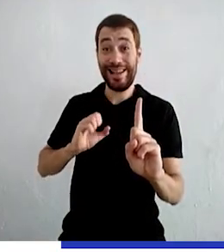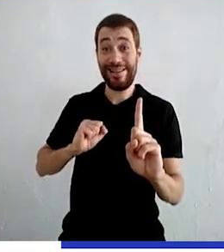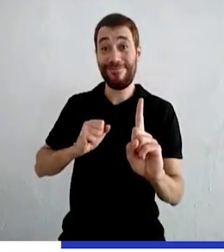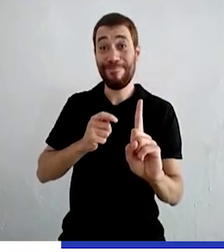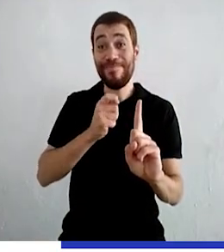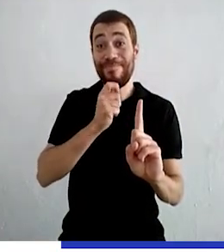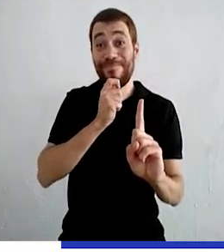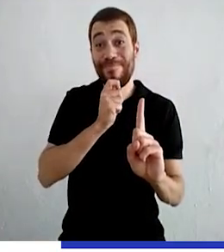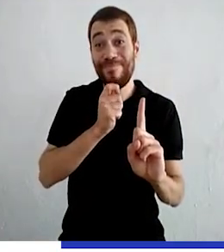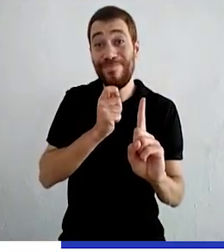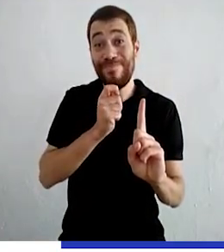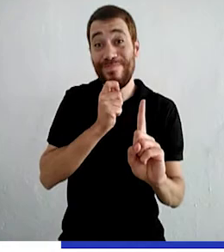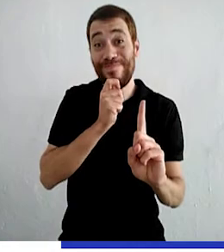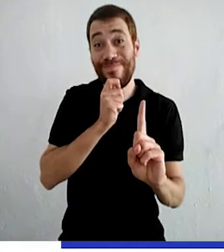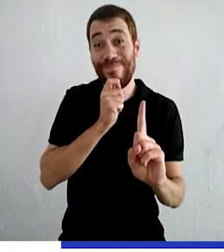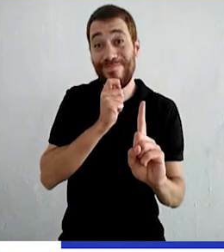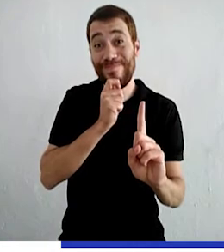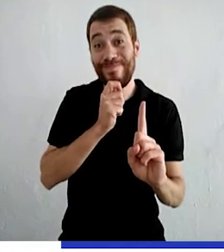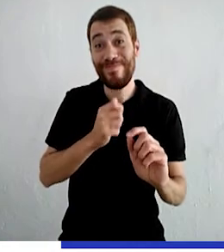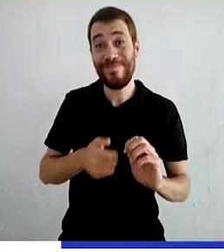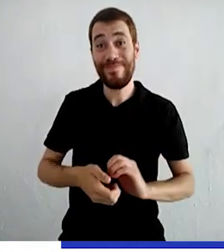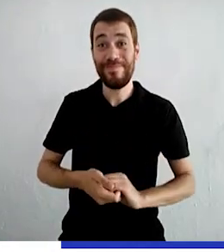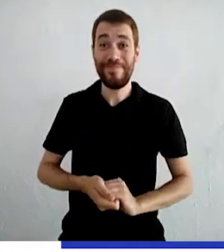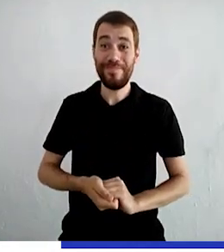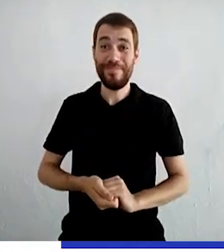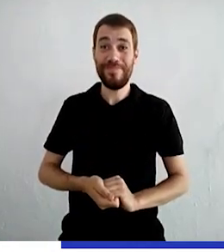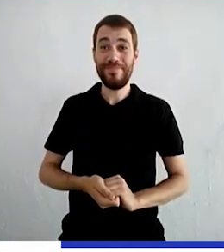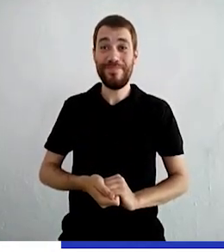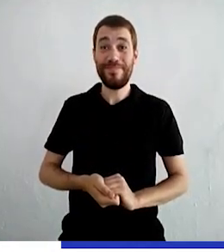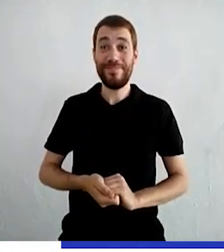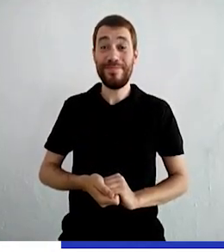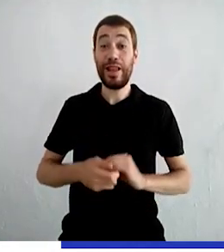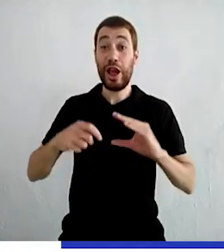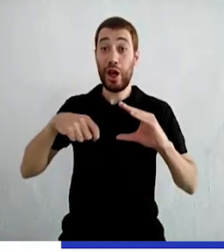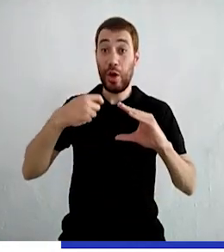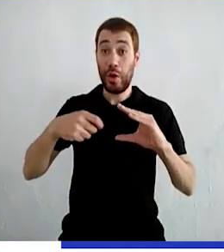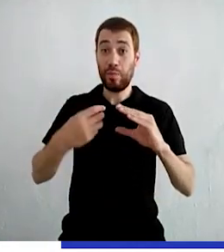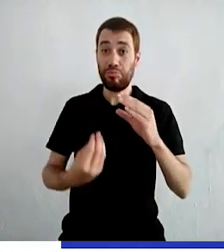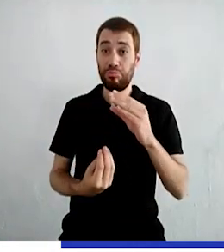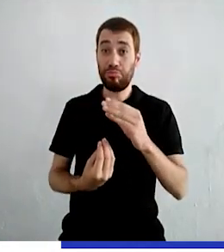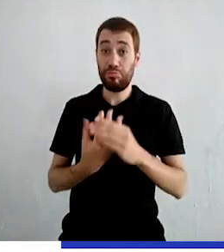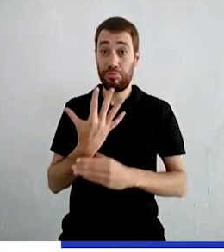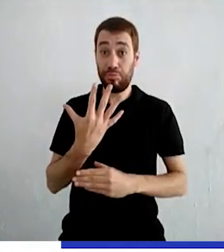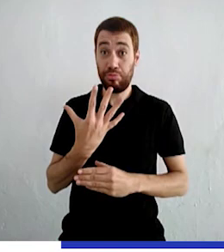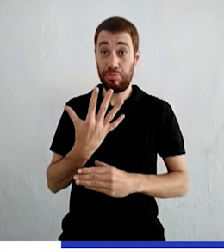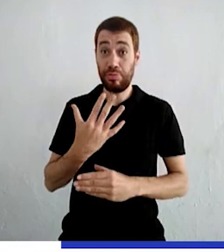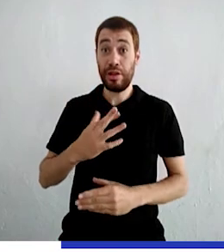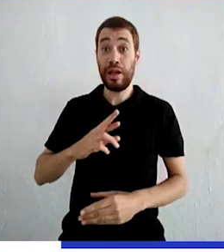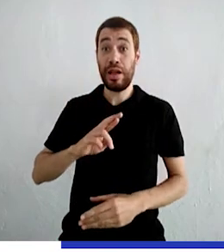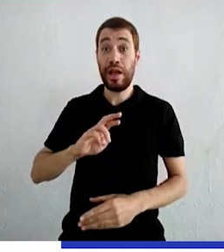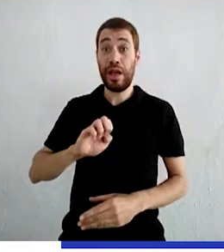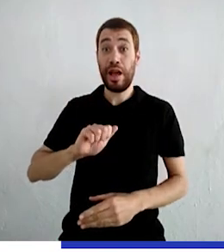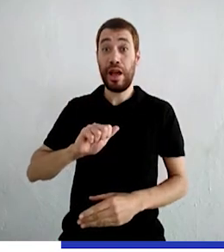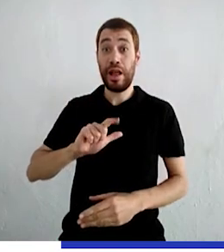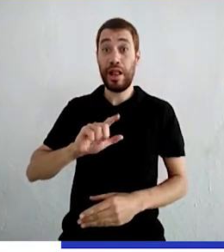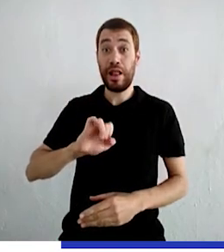não amava, eu não amava A quem amei Esse vídeo é